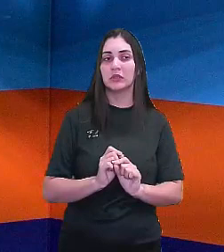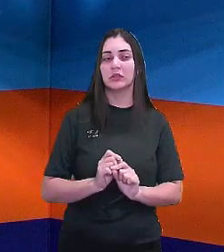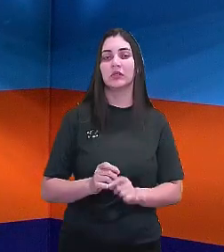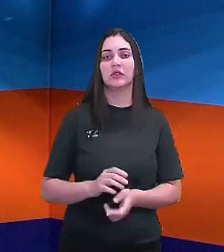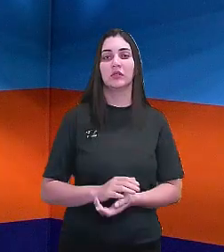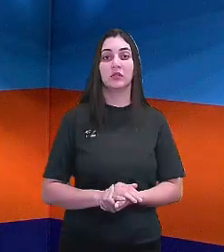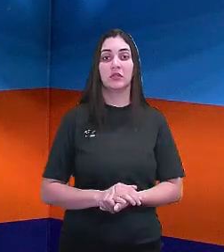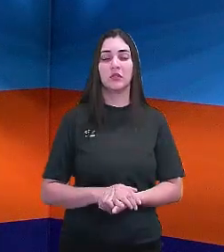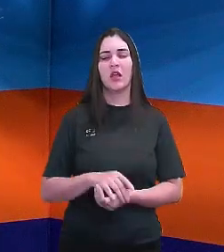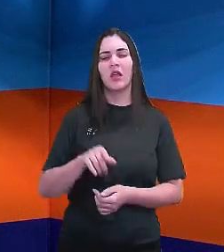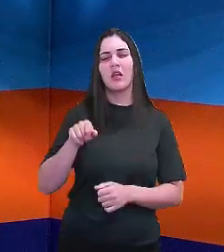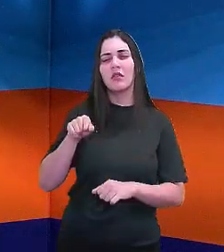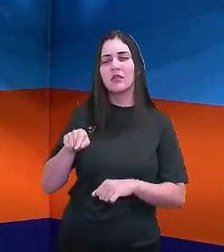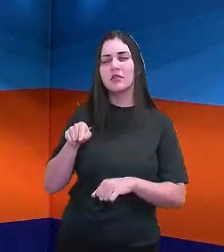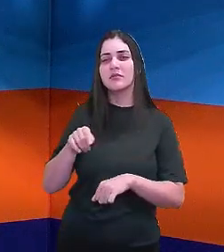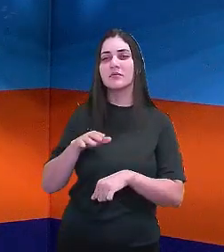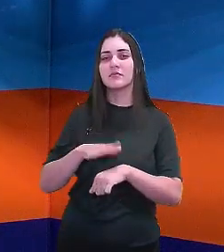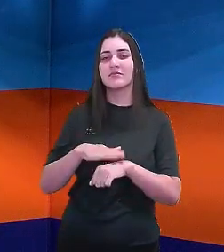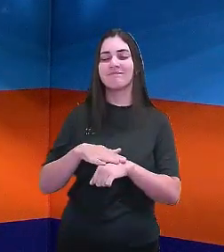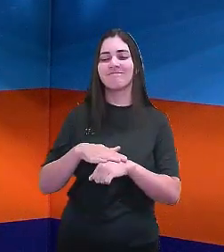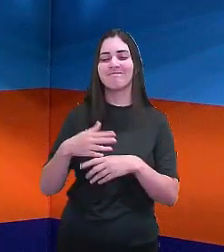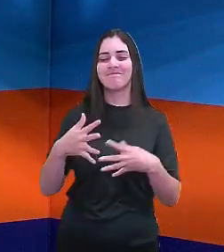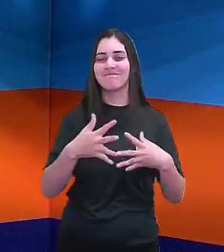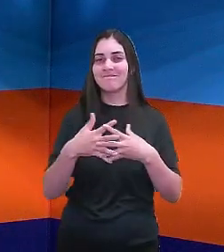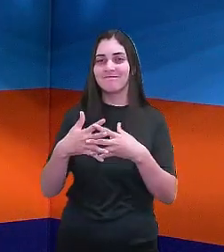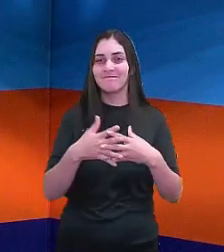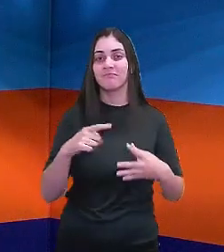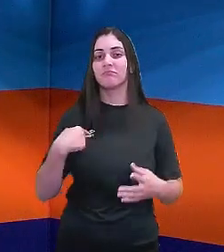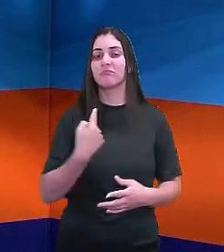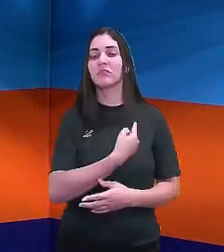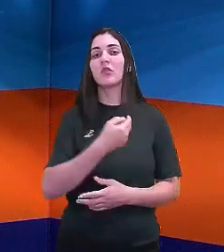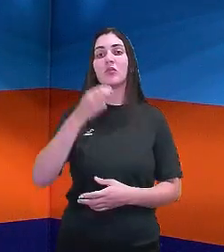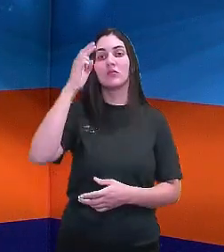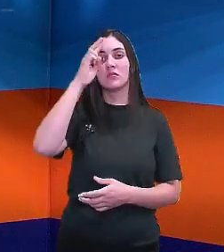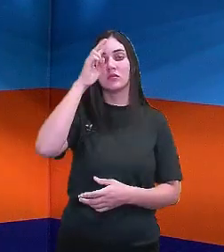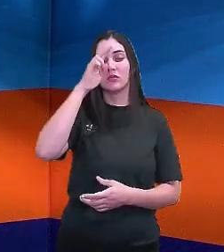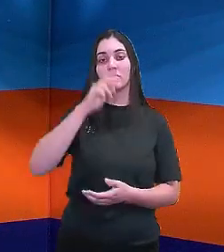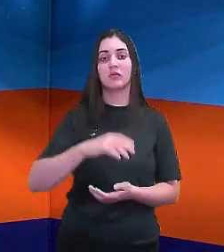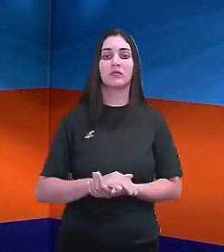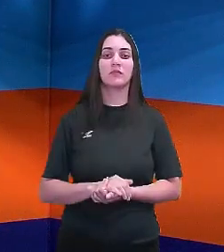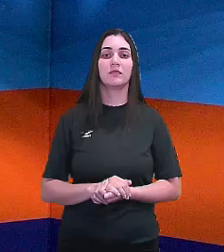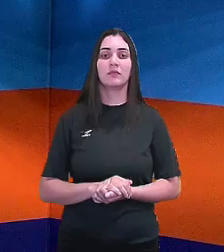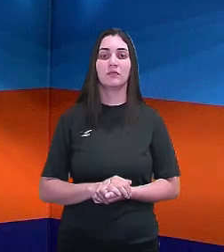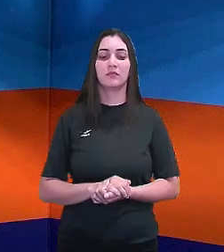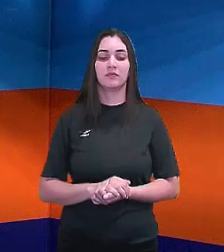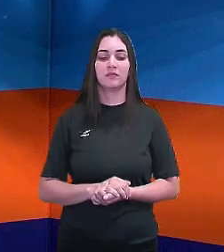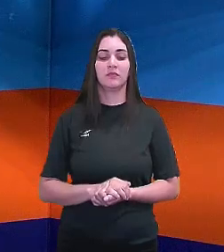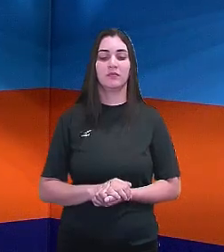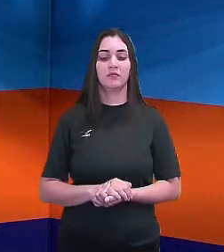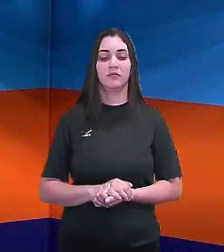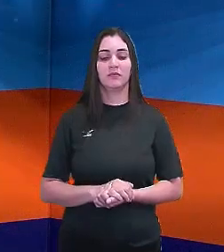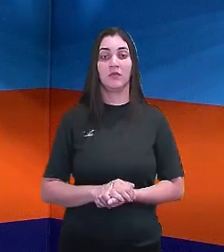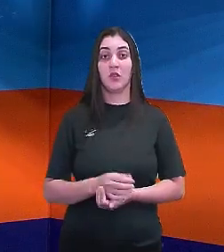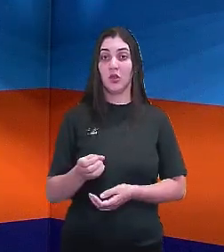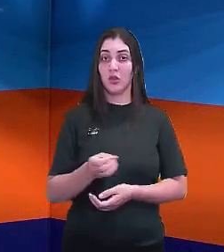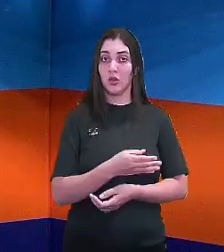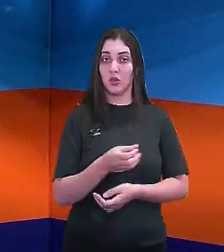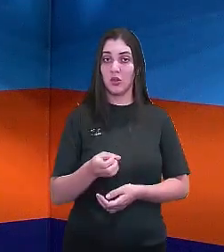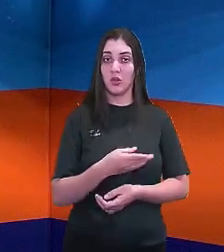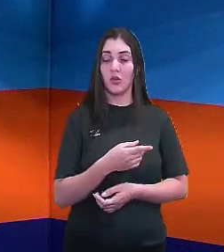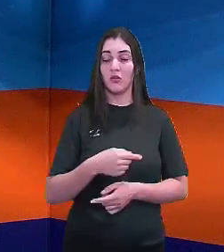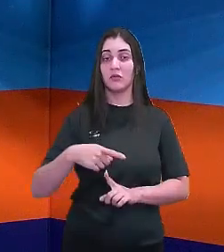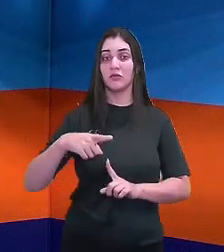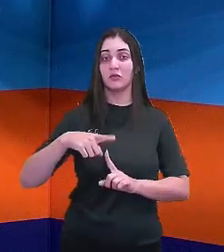esse período bem conturbado da nossa história, há novas formas